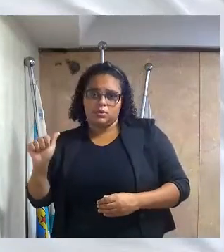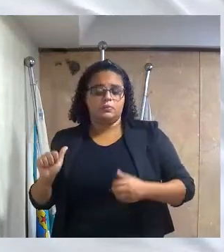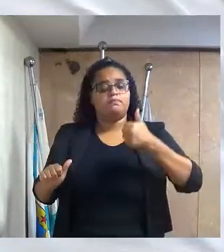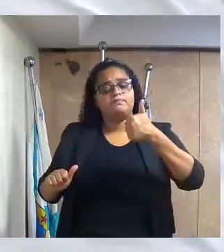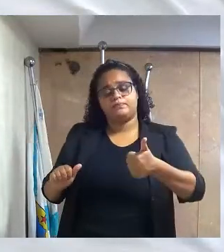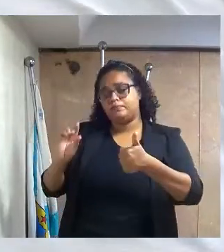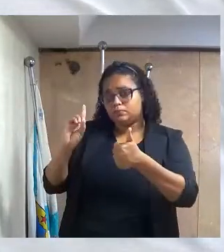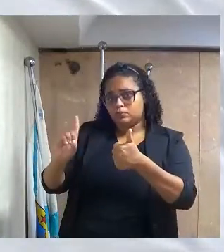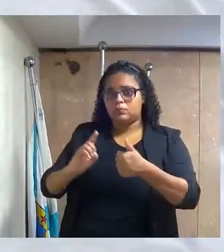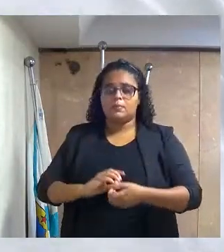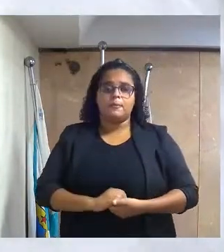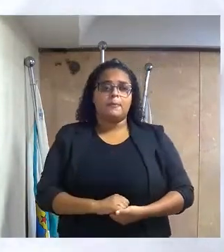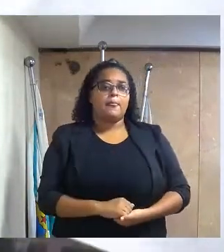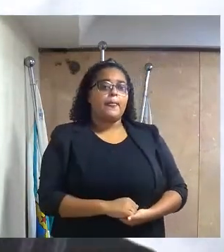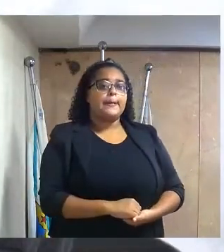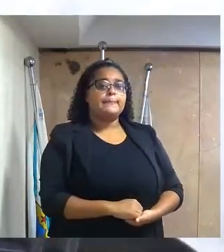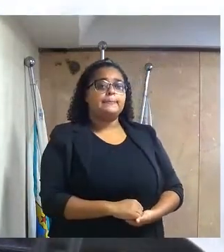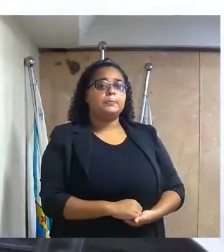desse município.